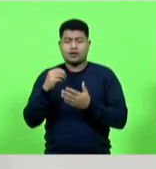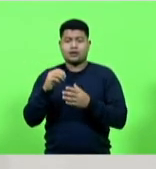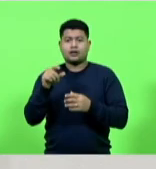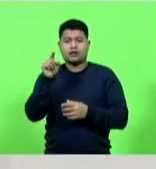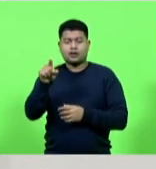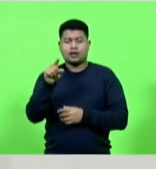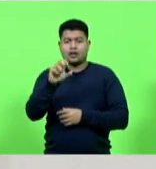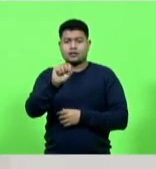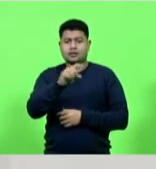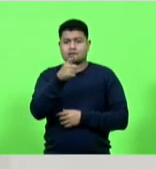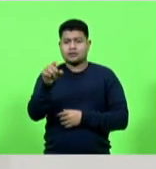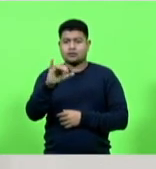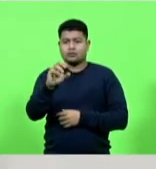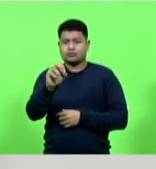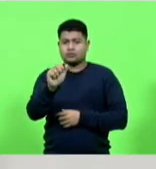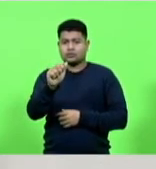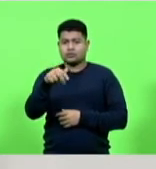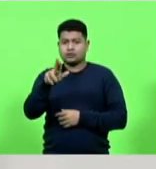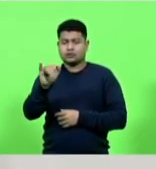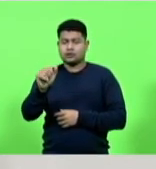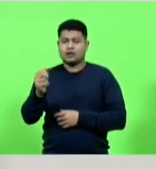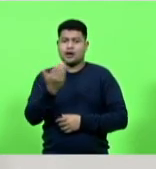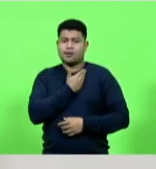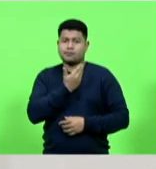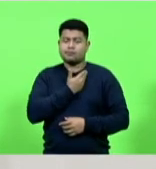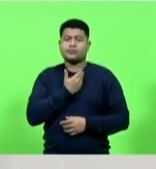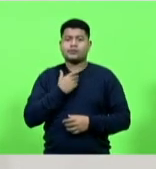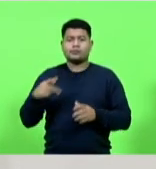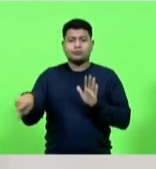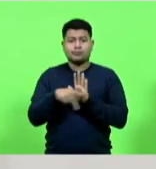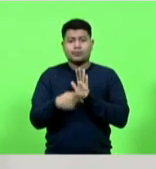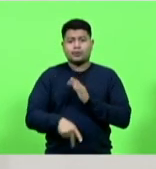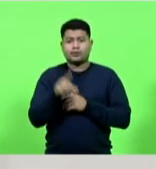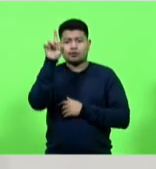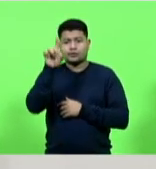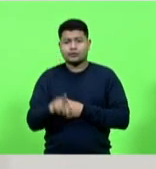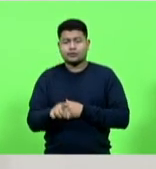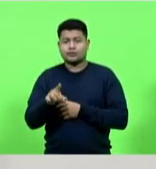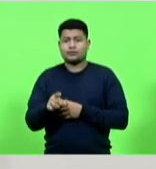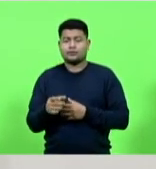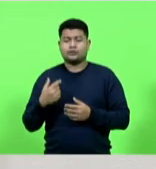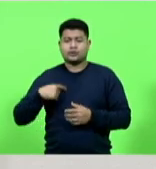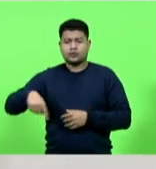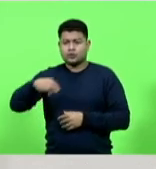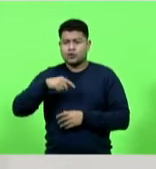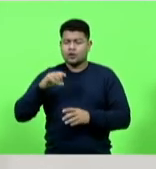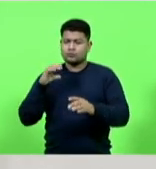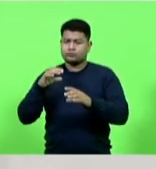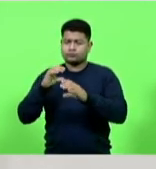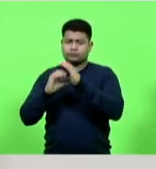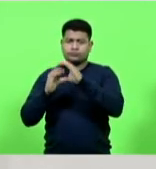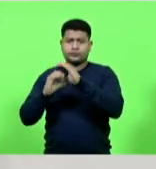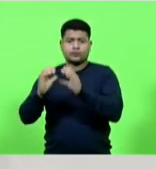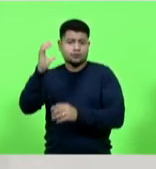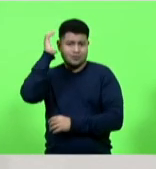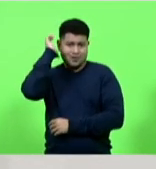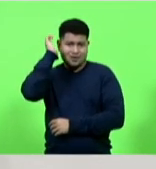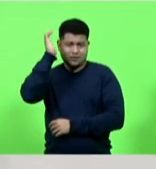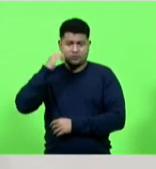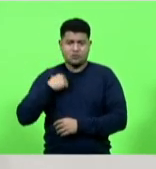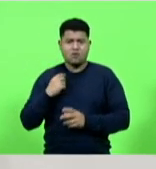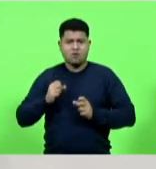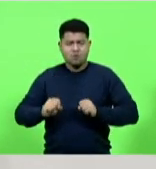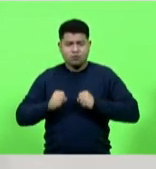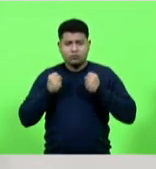mesmo assim o empresário do nosso setor o rádio difusor não se intimidou e encontrou coragem e